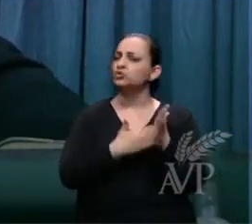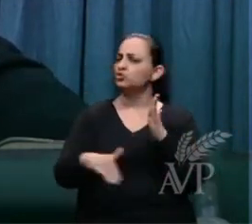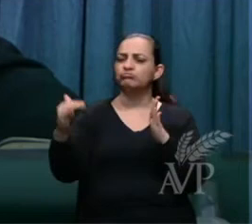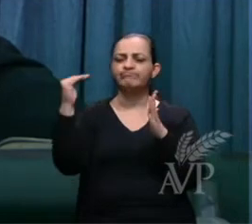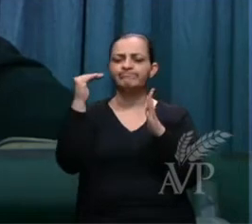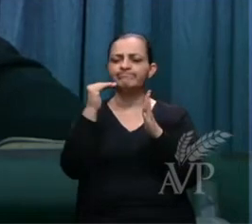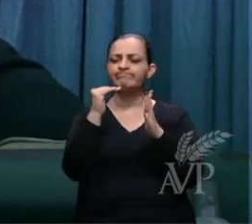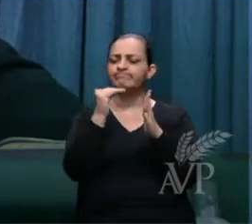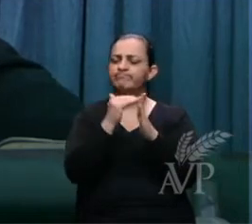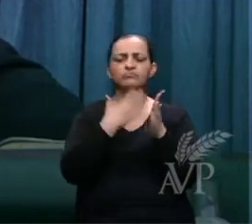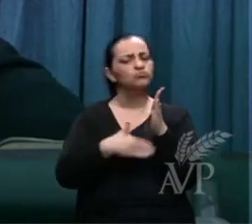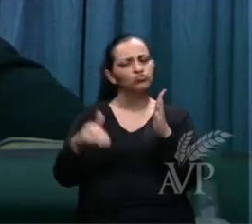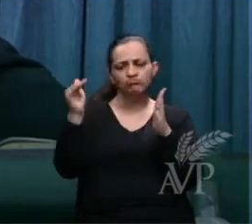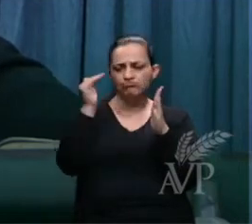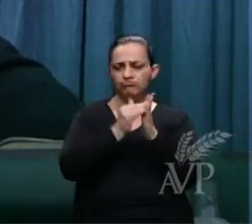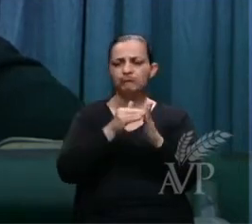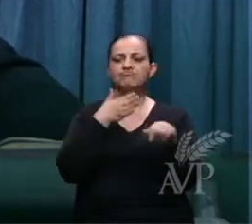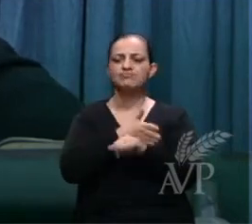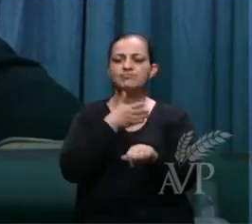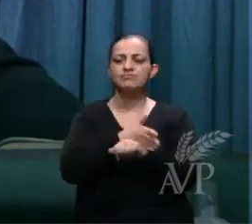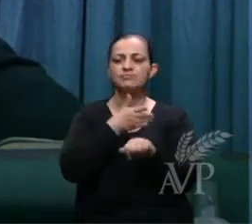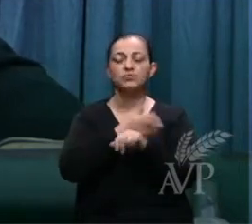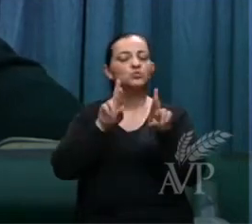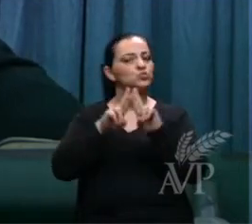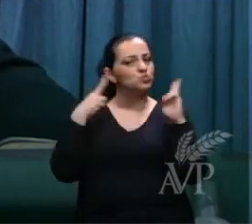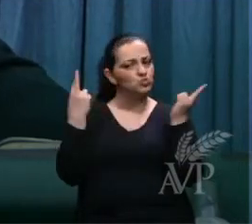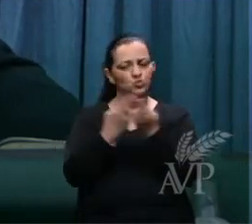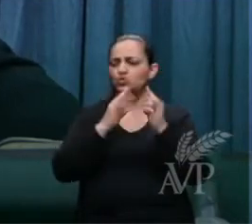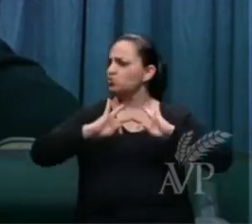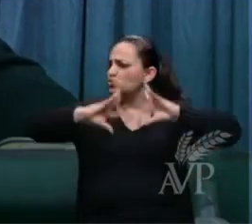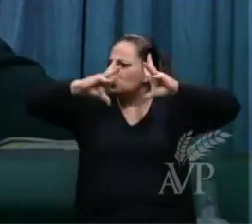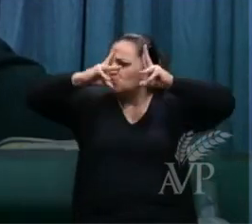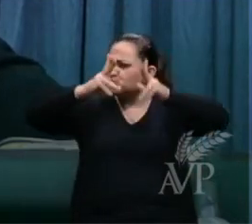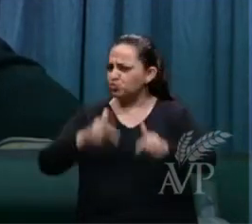estarão ali, todos mesmo.